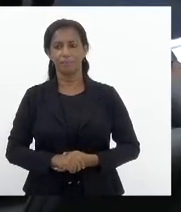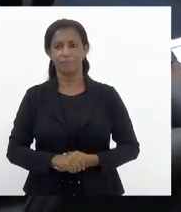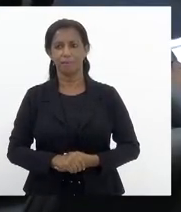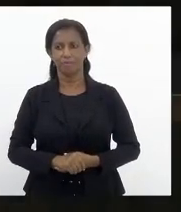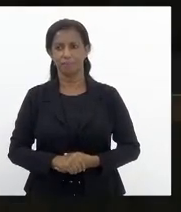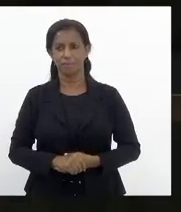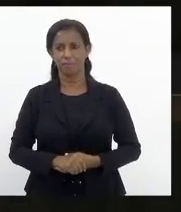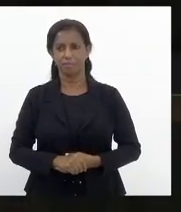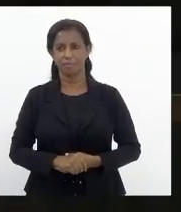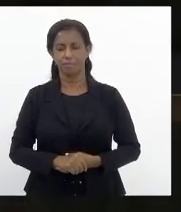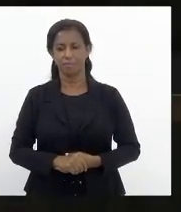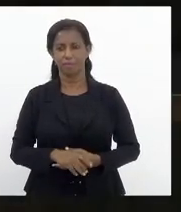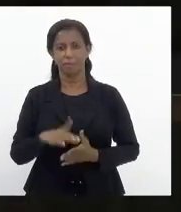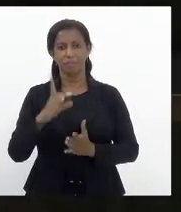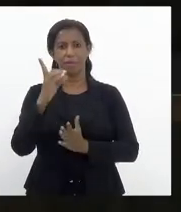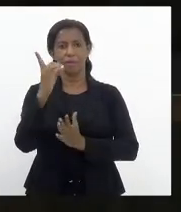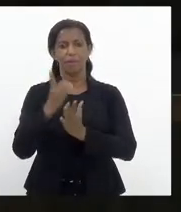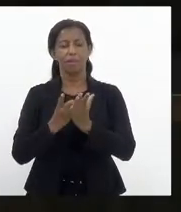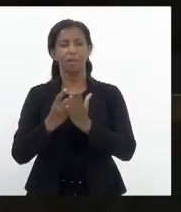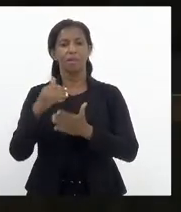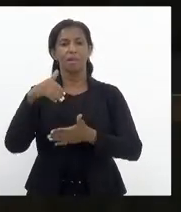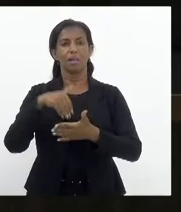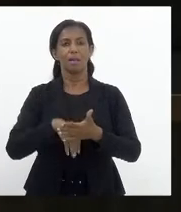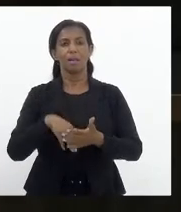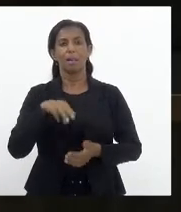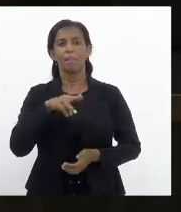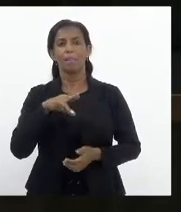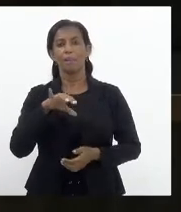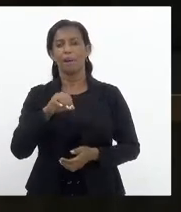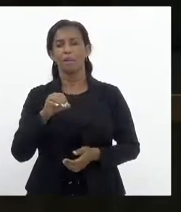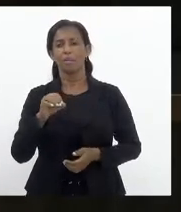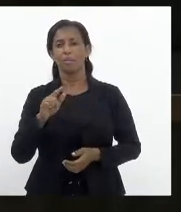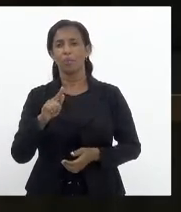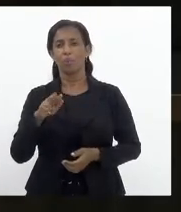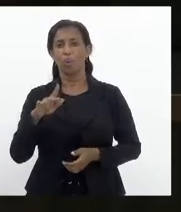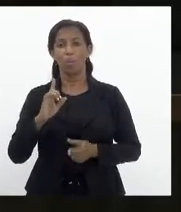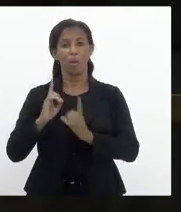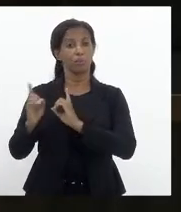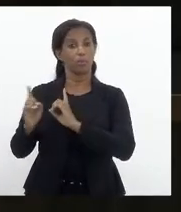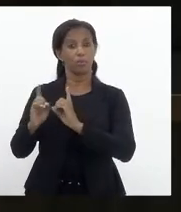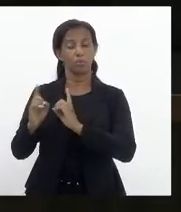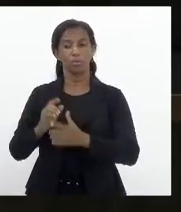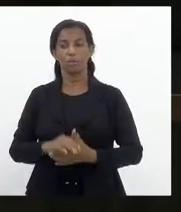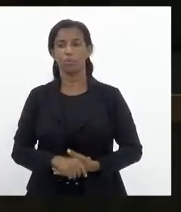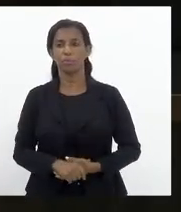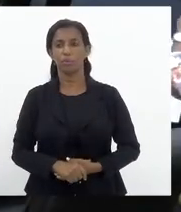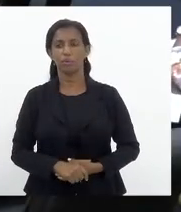Para declaração de voto, próximo, o deputado Márcio Galberto. discutir, desculpa.